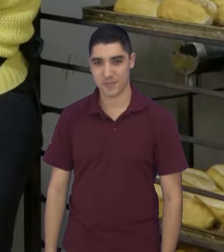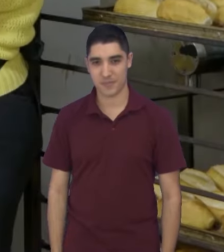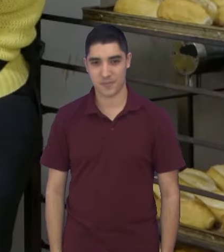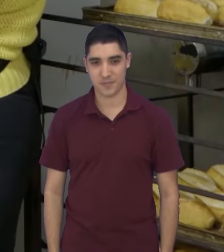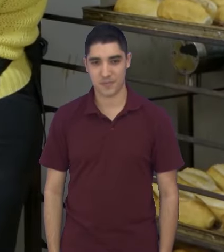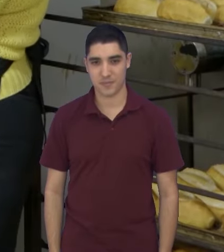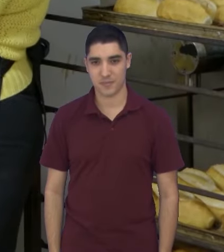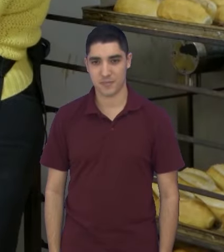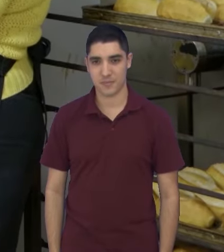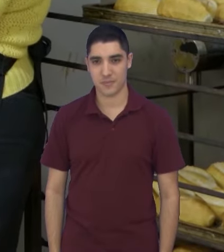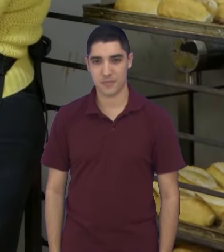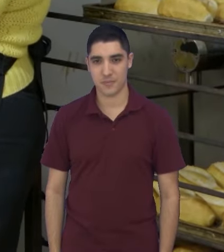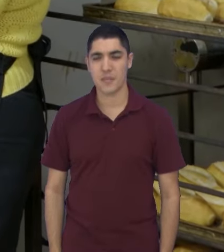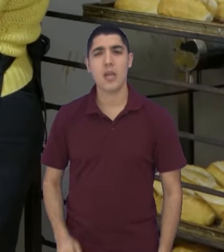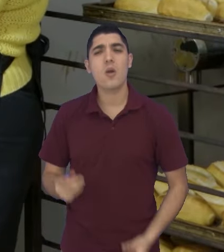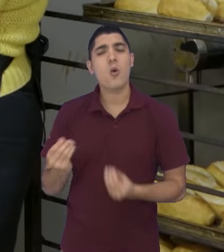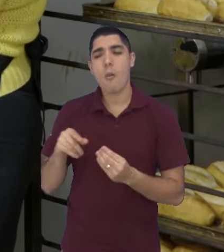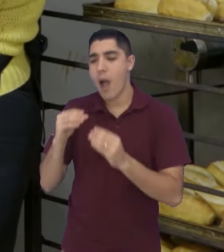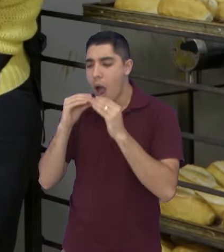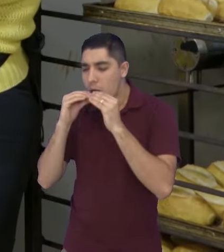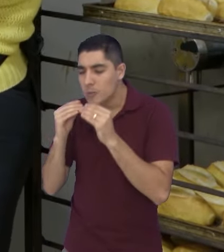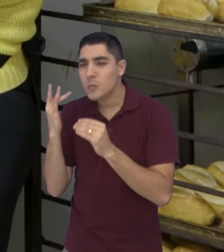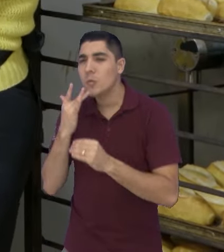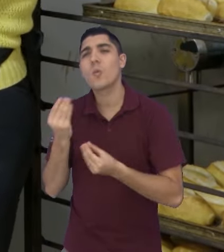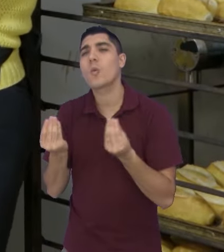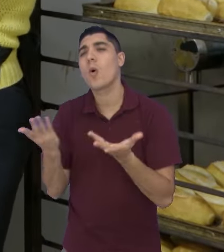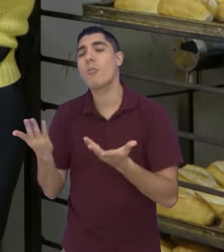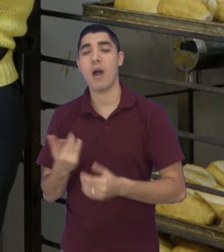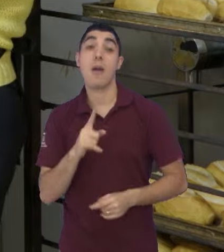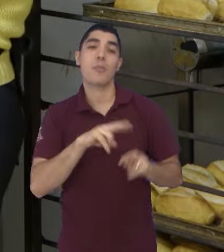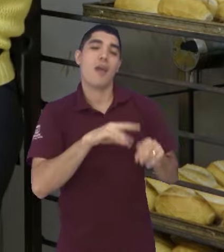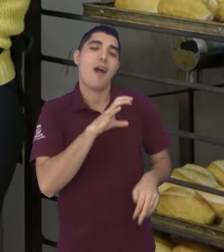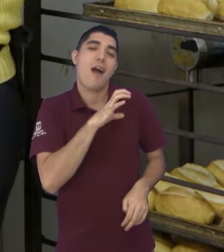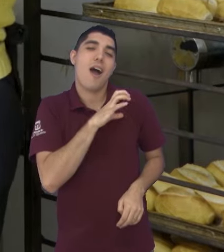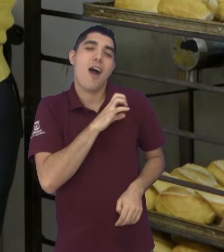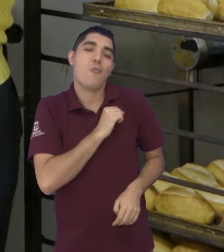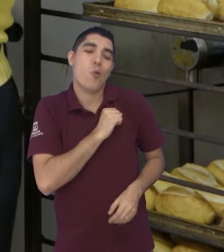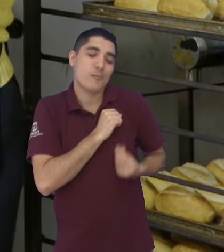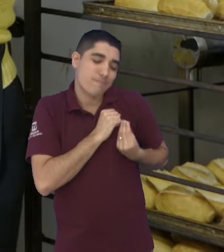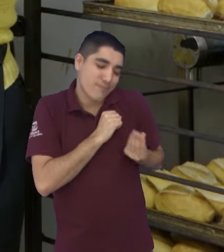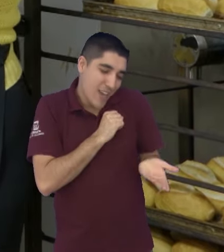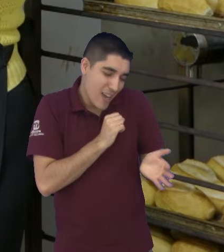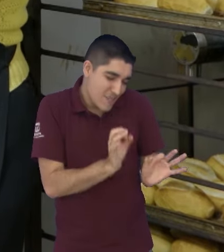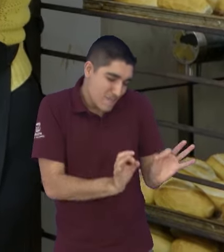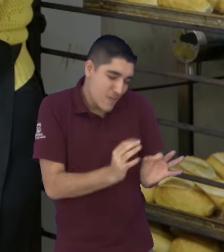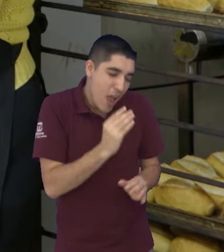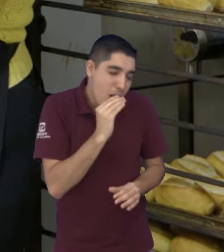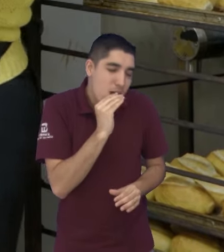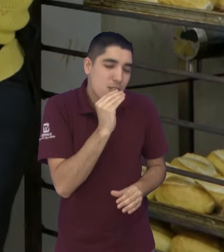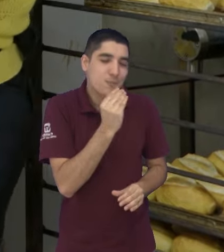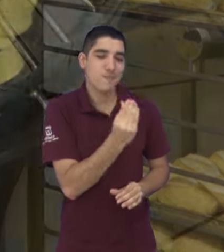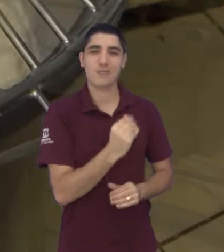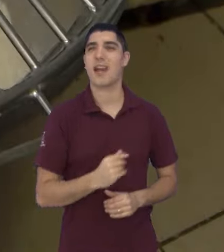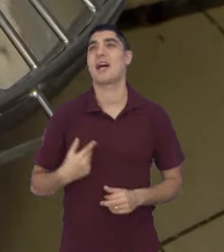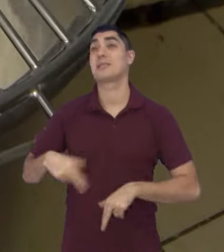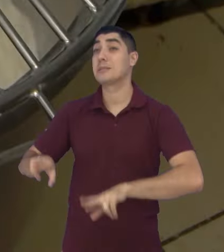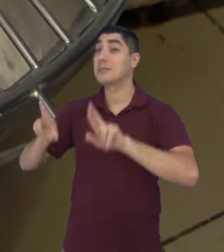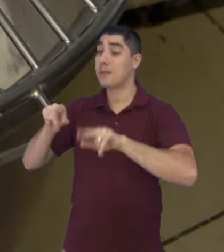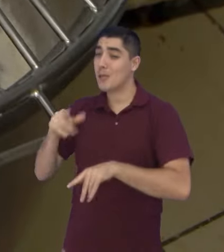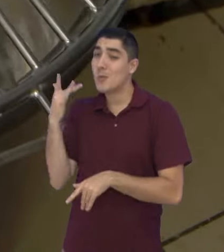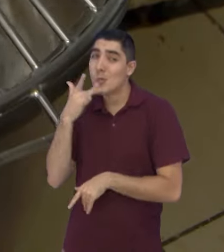Qual que o segredo dele ficar crocante? É o amor do padeiro mesmo. Ah, é? Eu espero que o meu pão tenha bastante amor.